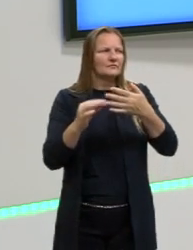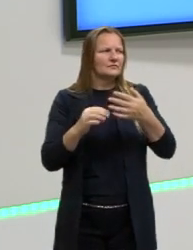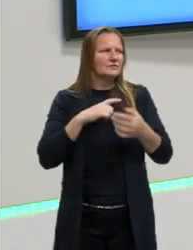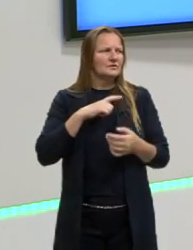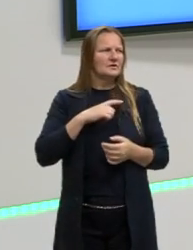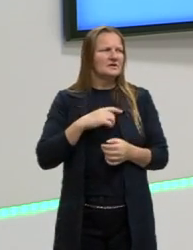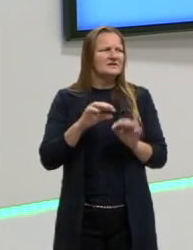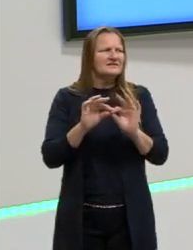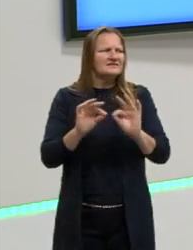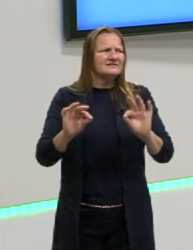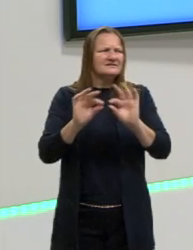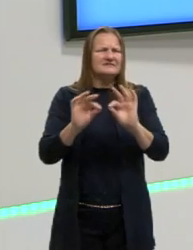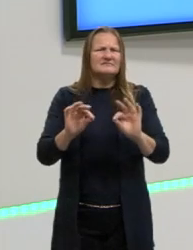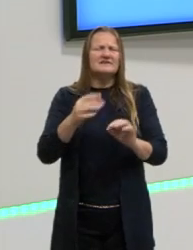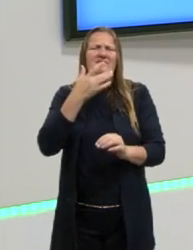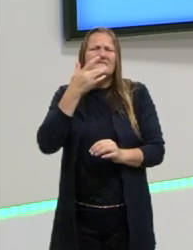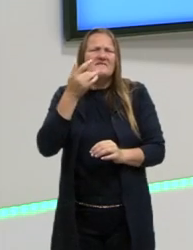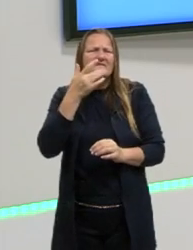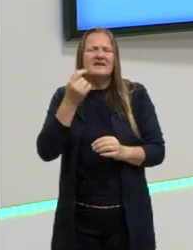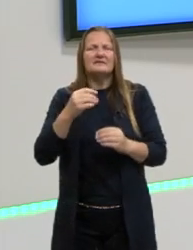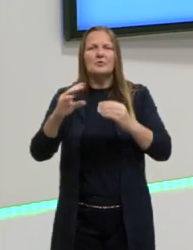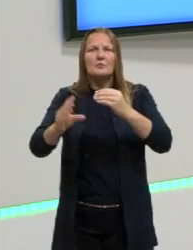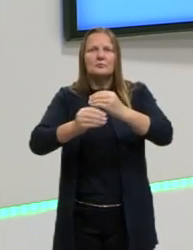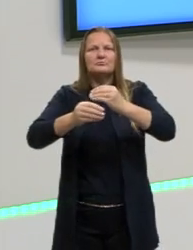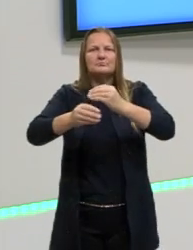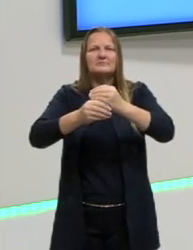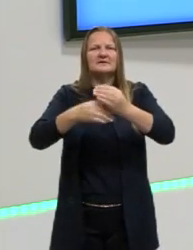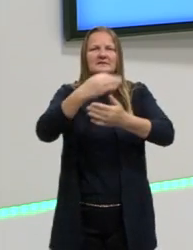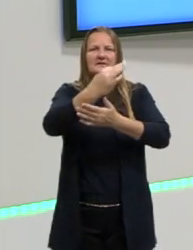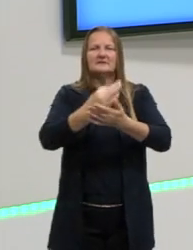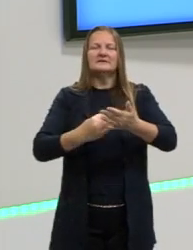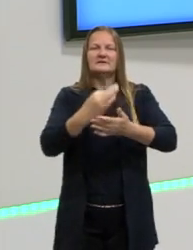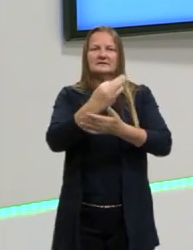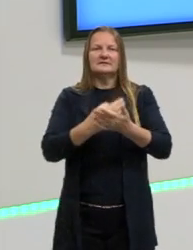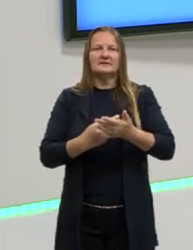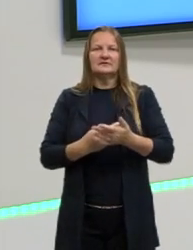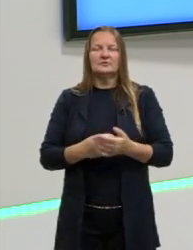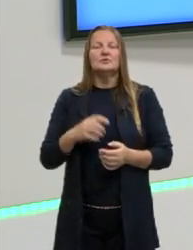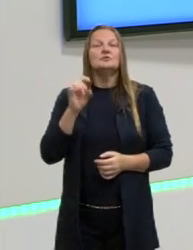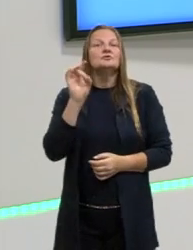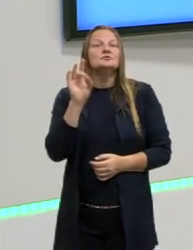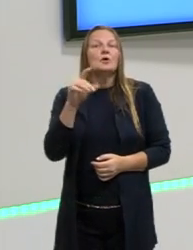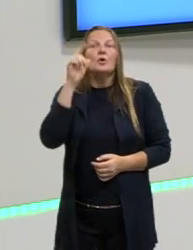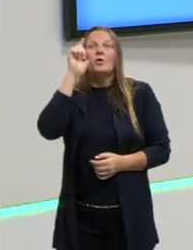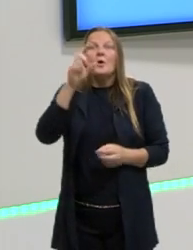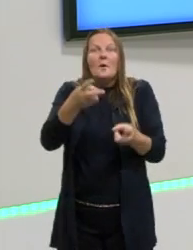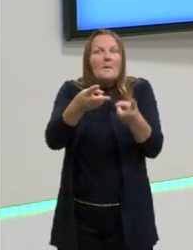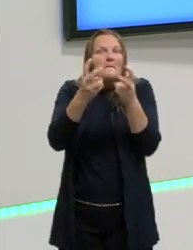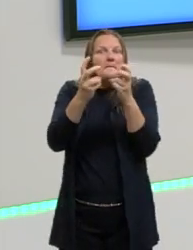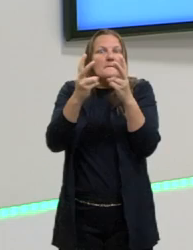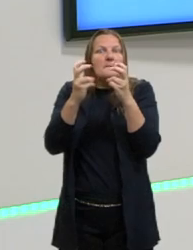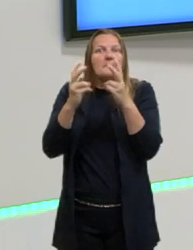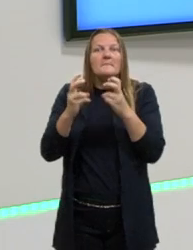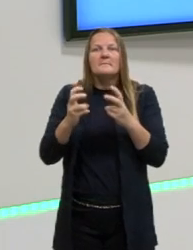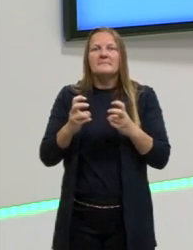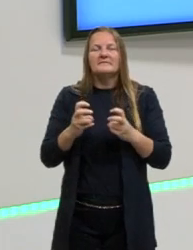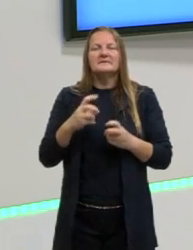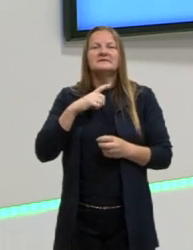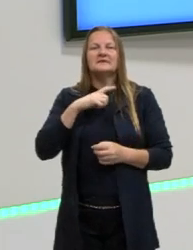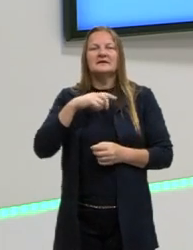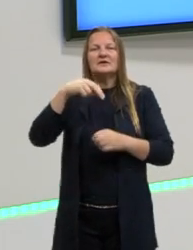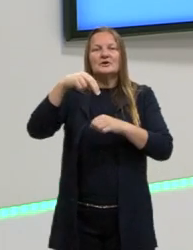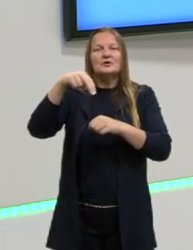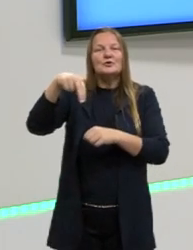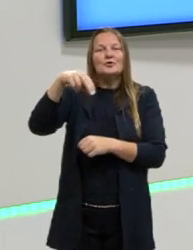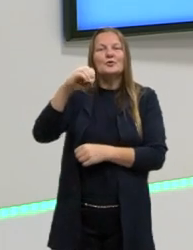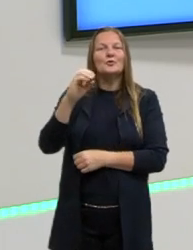simples e fáceis de acrescentar ao meu texto. E isso, eu só consigo perceber quando eu tenho noção do